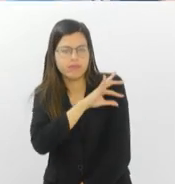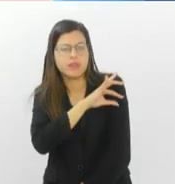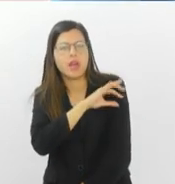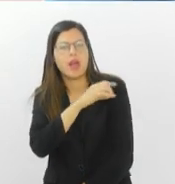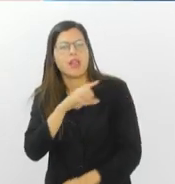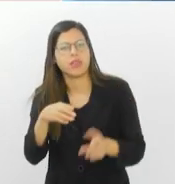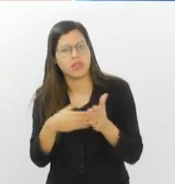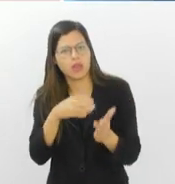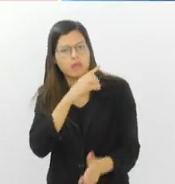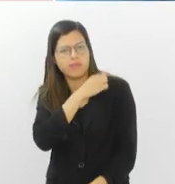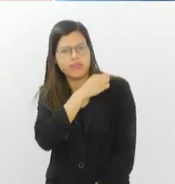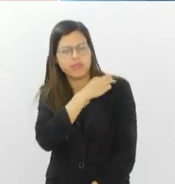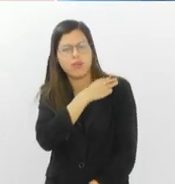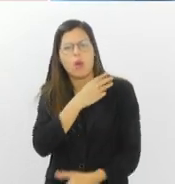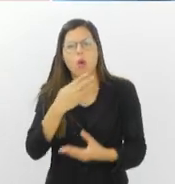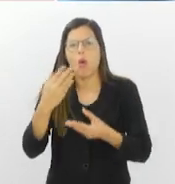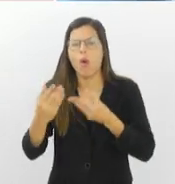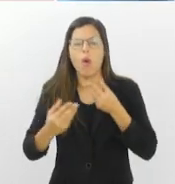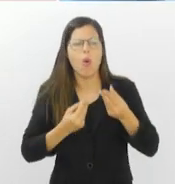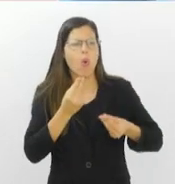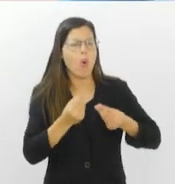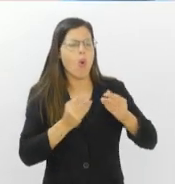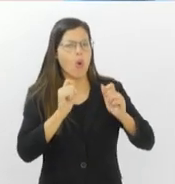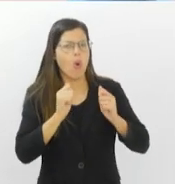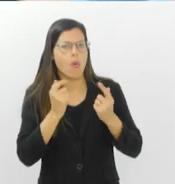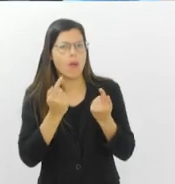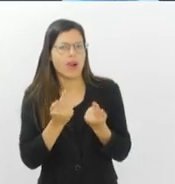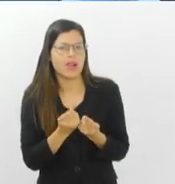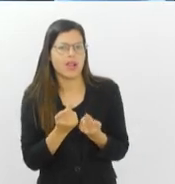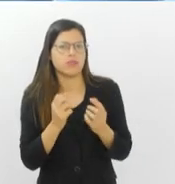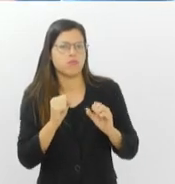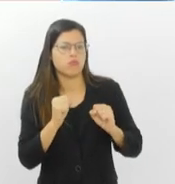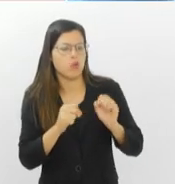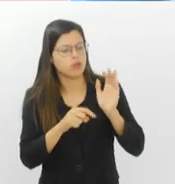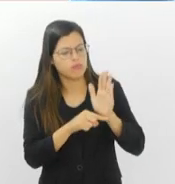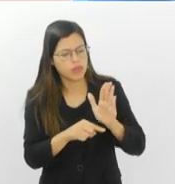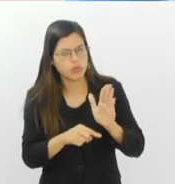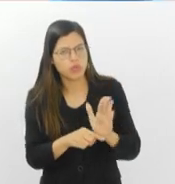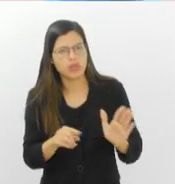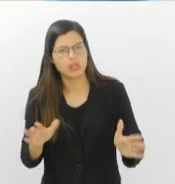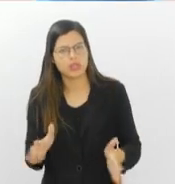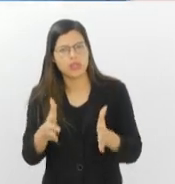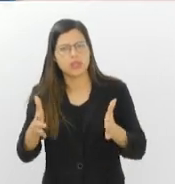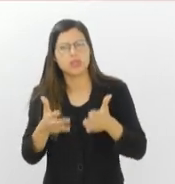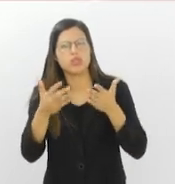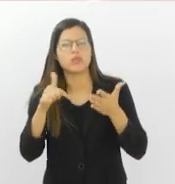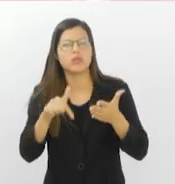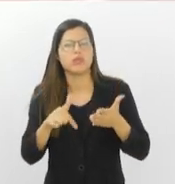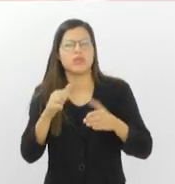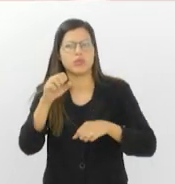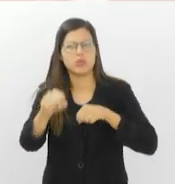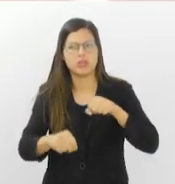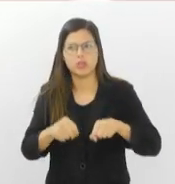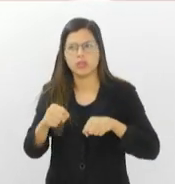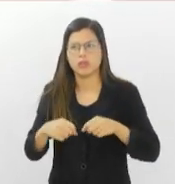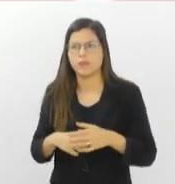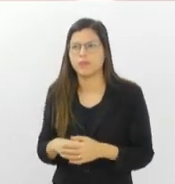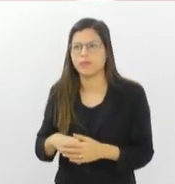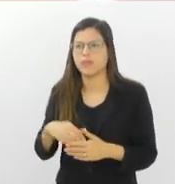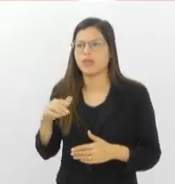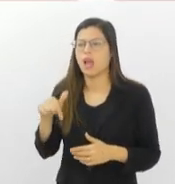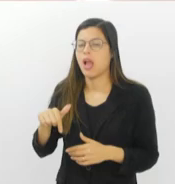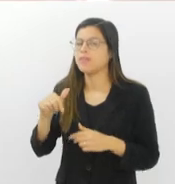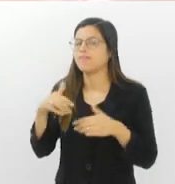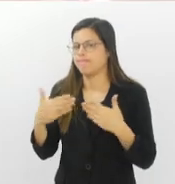Como que a LERJ, uma casa legislativa também, pode ajudar incentivando o ciclismo no Estado como um todo? A LERJ já contribuiu